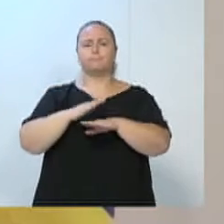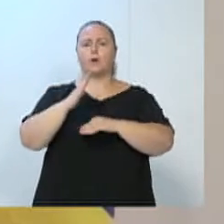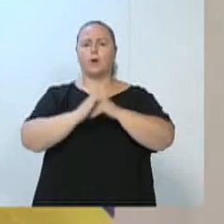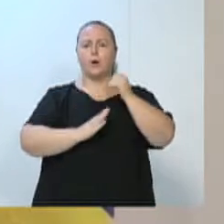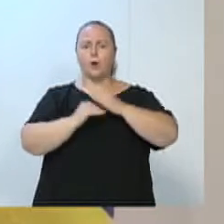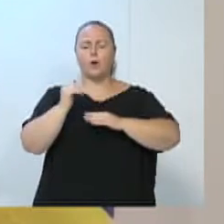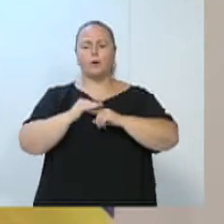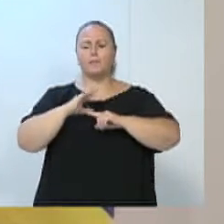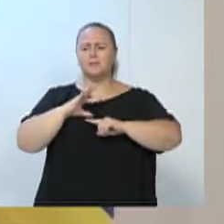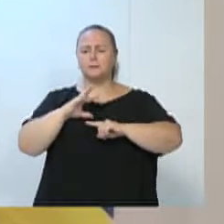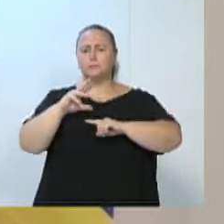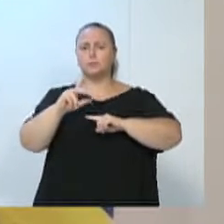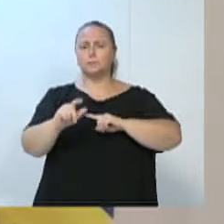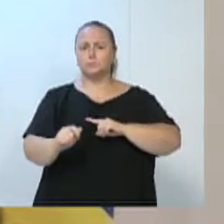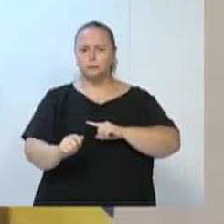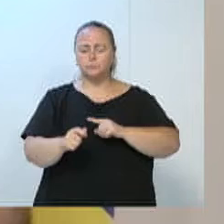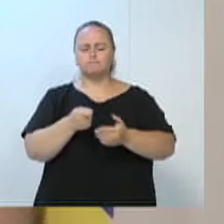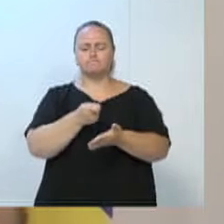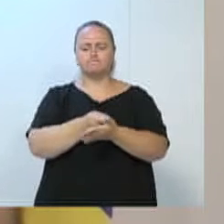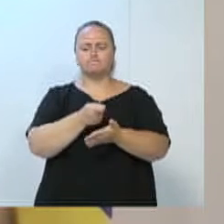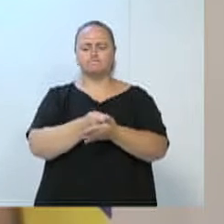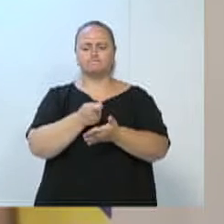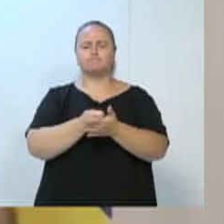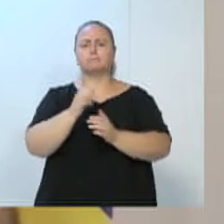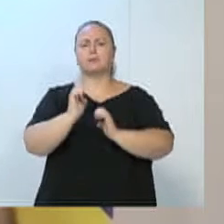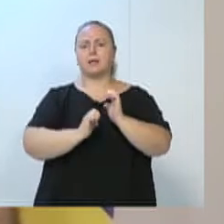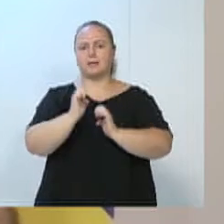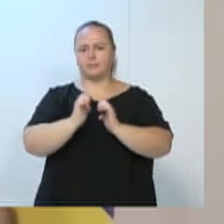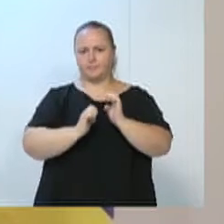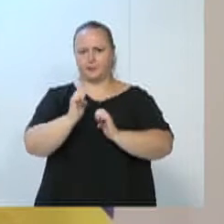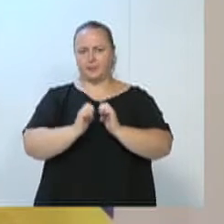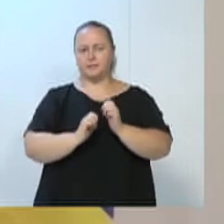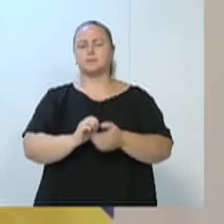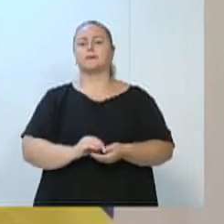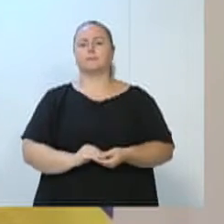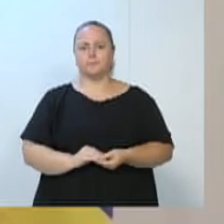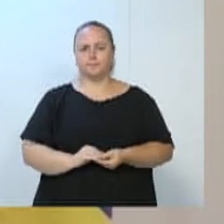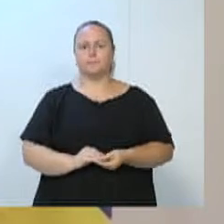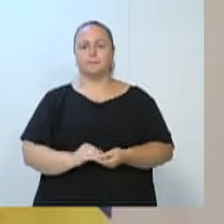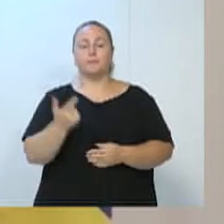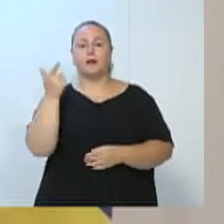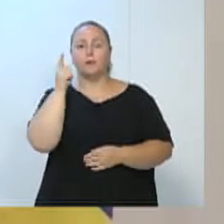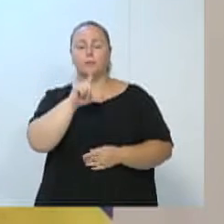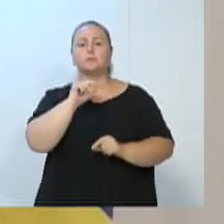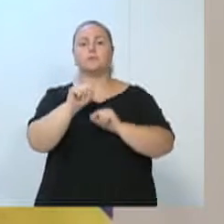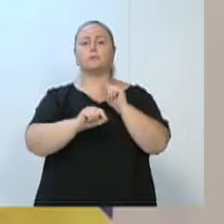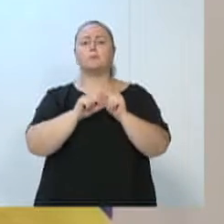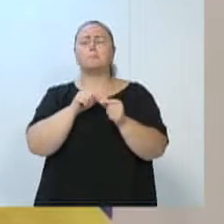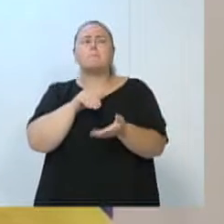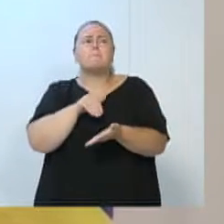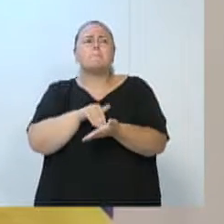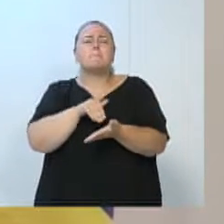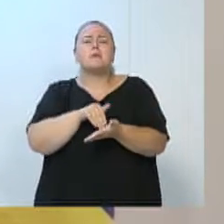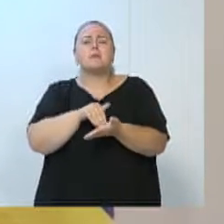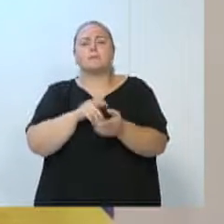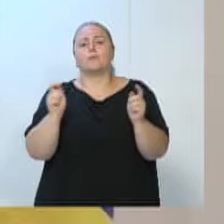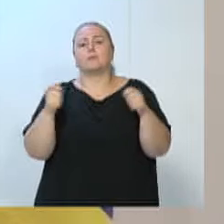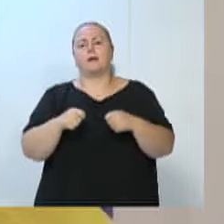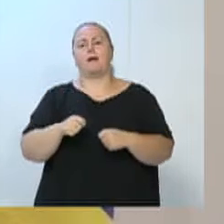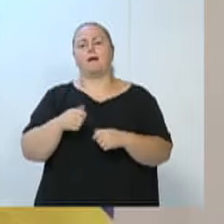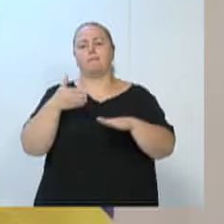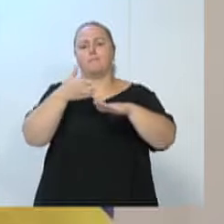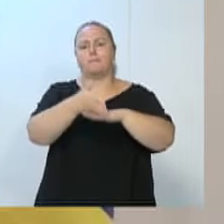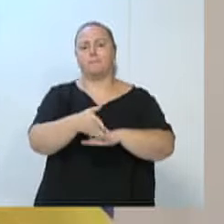realmente seja mais enérgico com essas empresas, para que elas possam deixar minimamente transitável. Então, isso é uma coisa que a gente tem